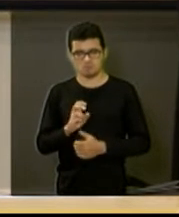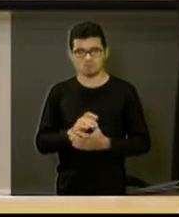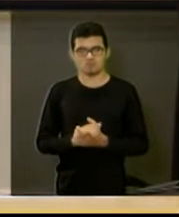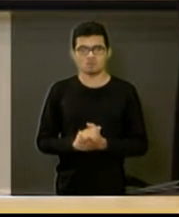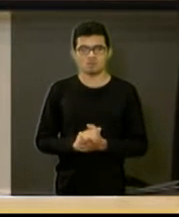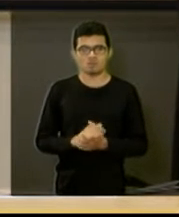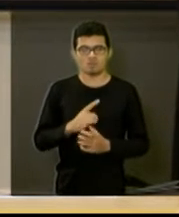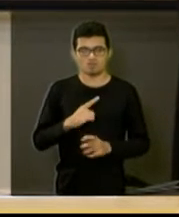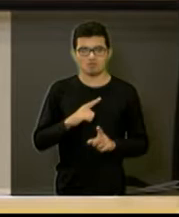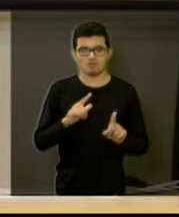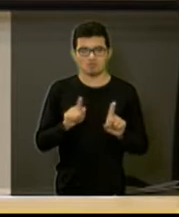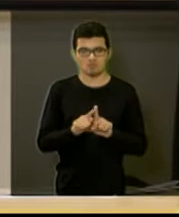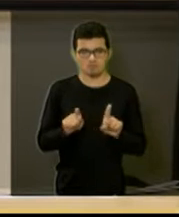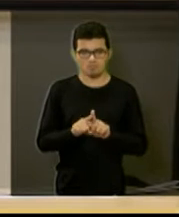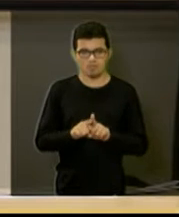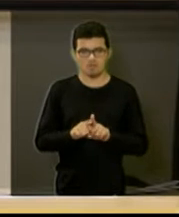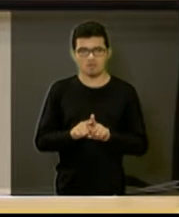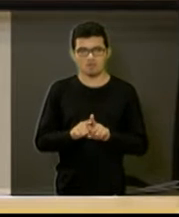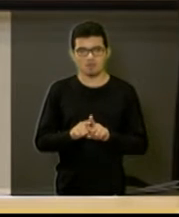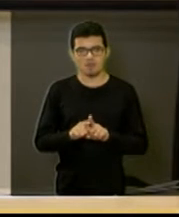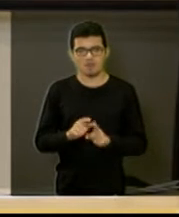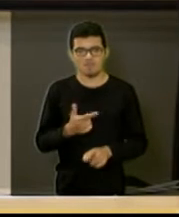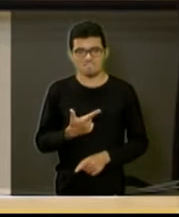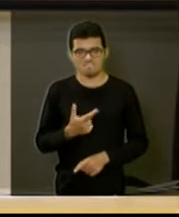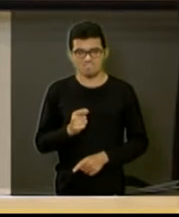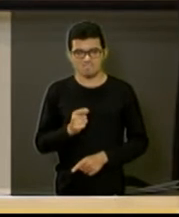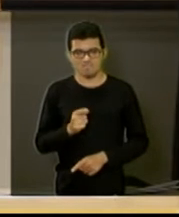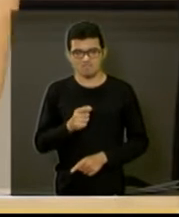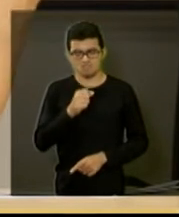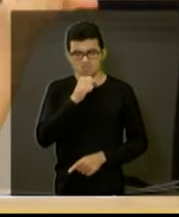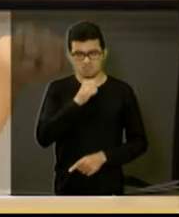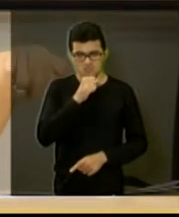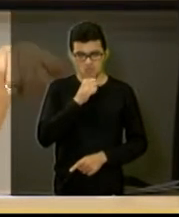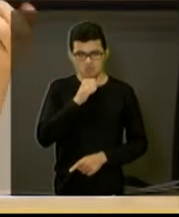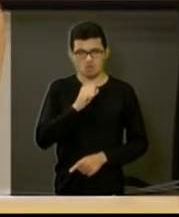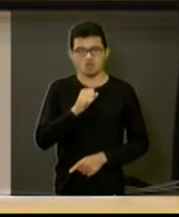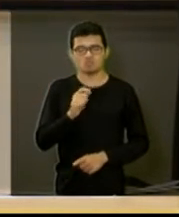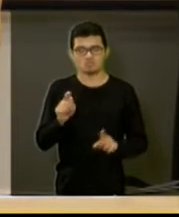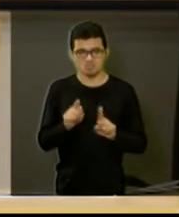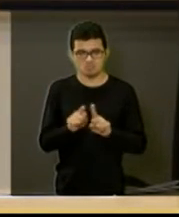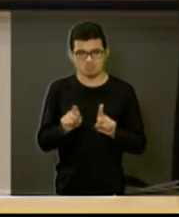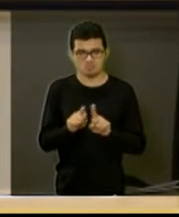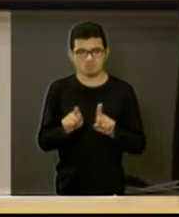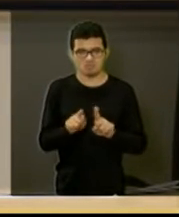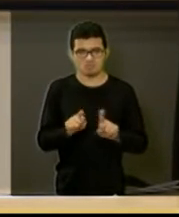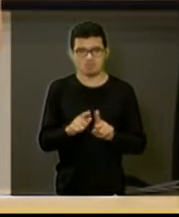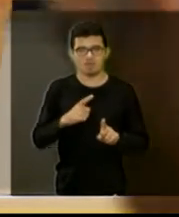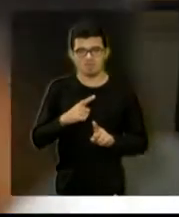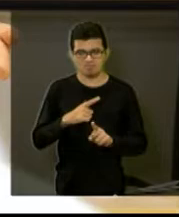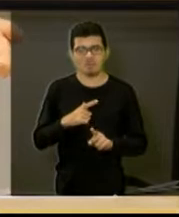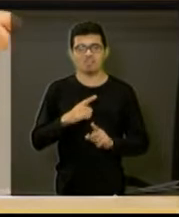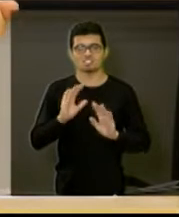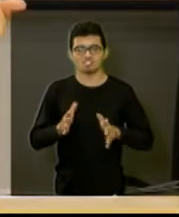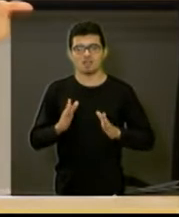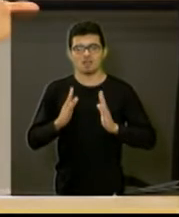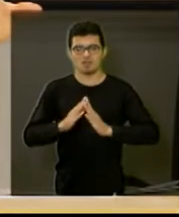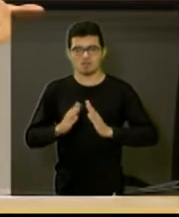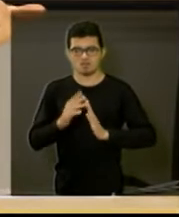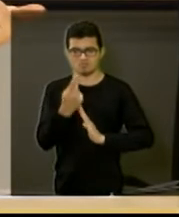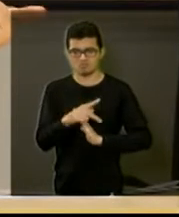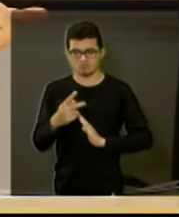temos mais 20 idosos também na mesma situação do Recanto Feliz, com suas casas, e que